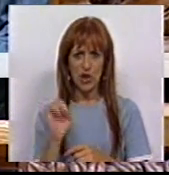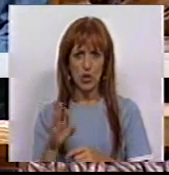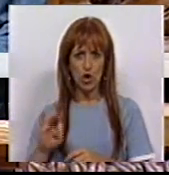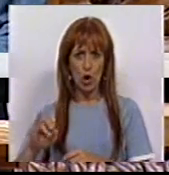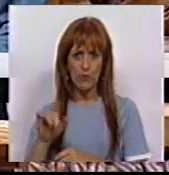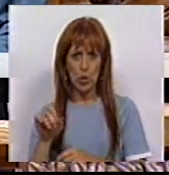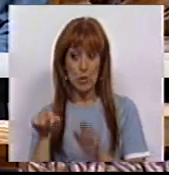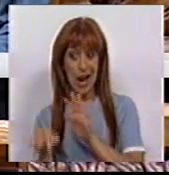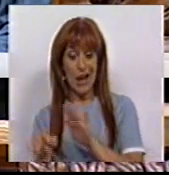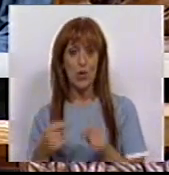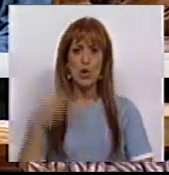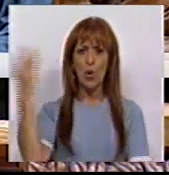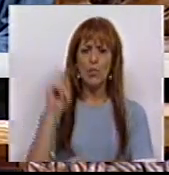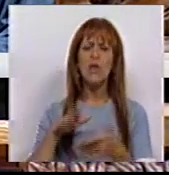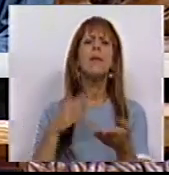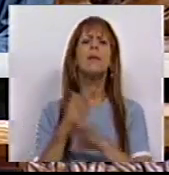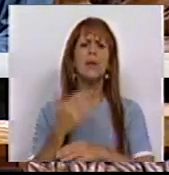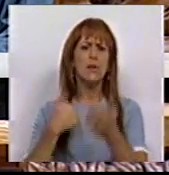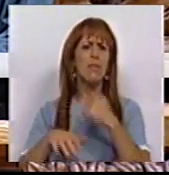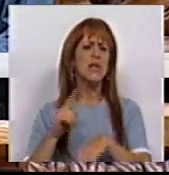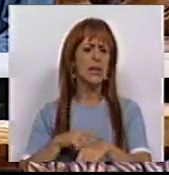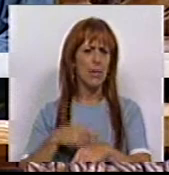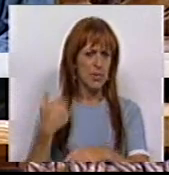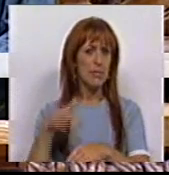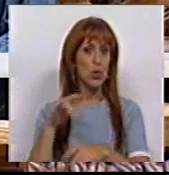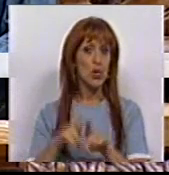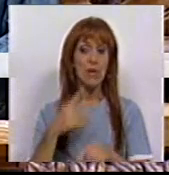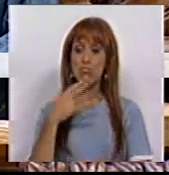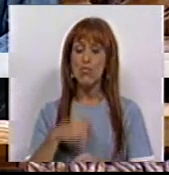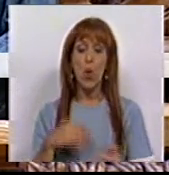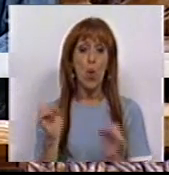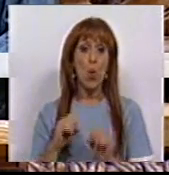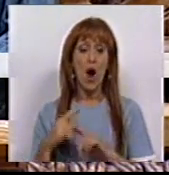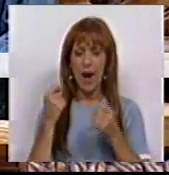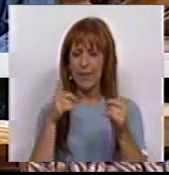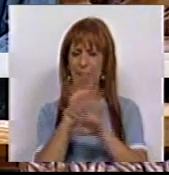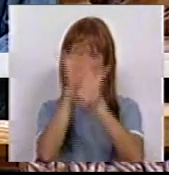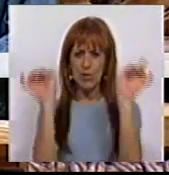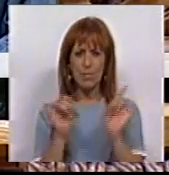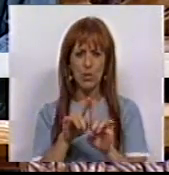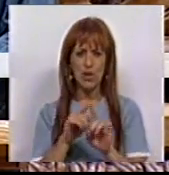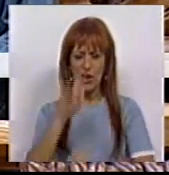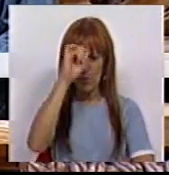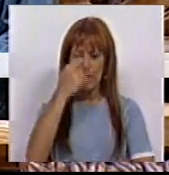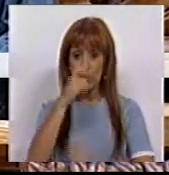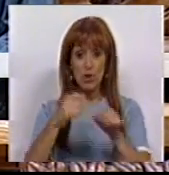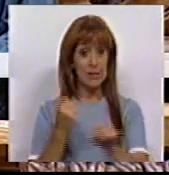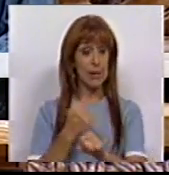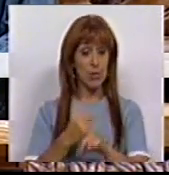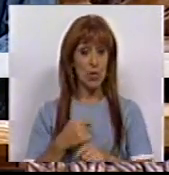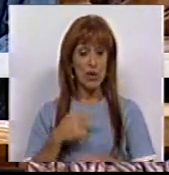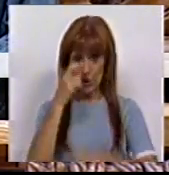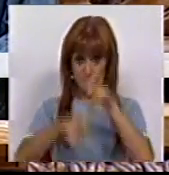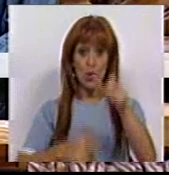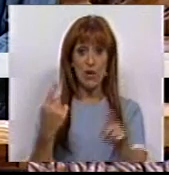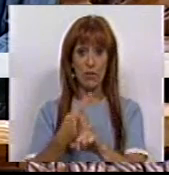No Porto, avança já há mais tempo, com uma total falta de transparência e de respeito pelos trabalhadores e